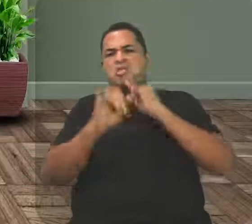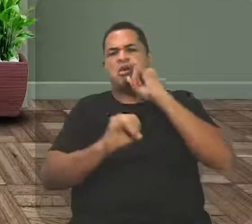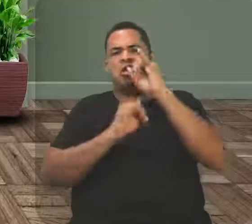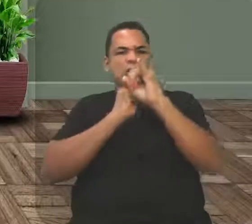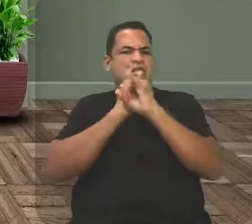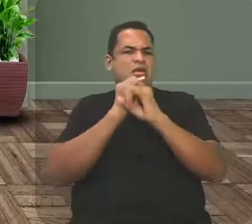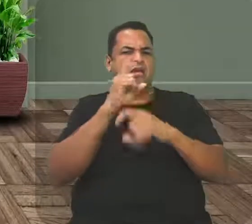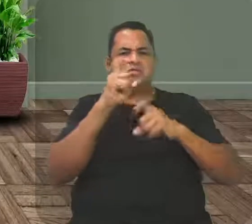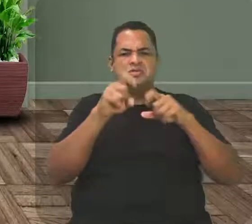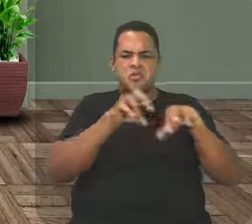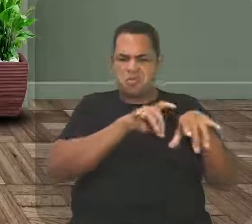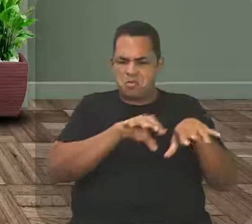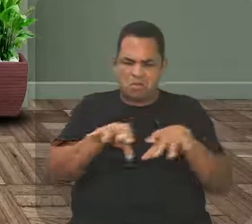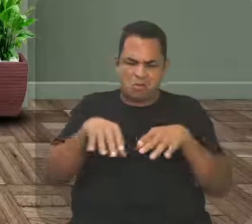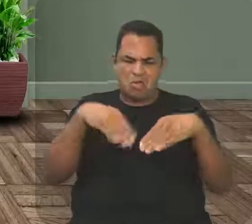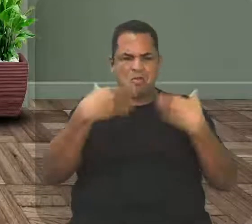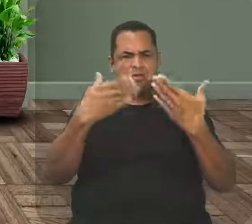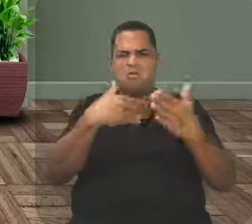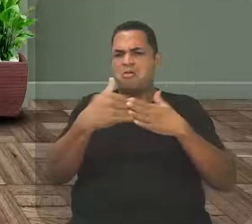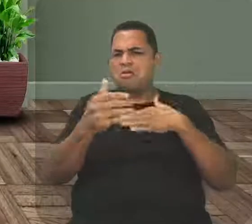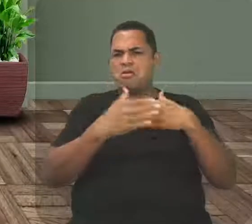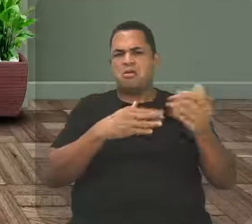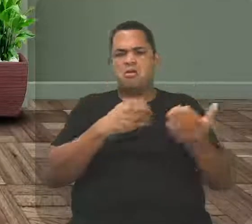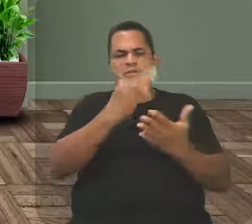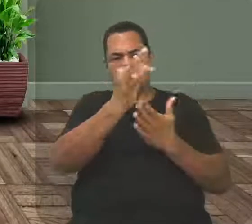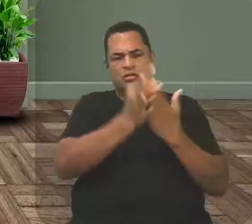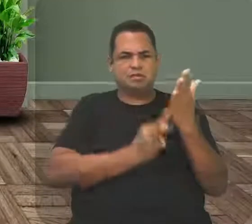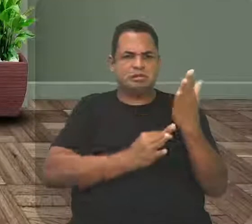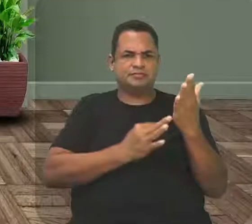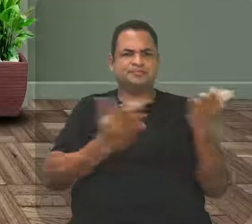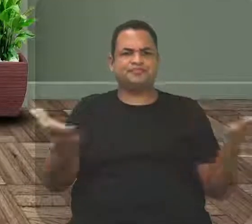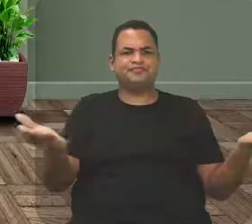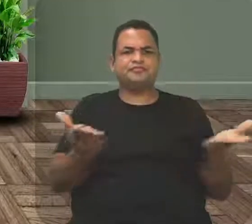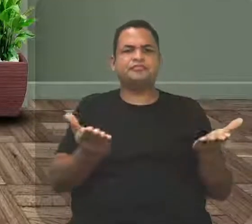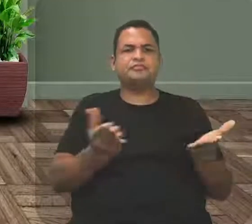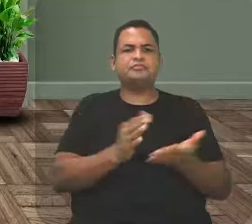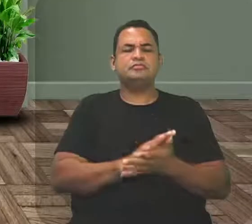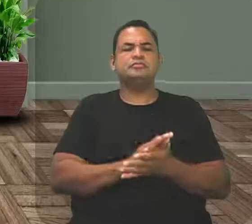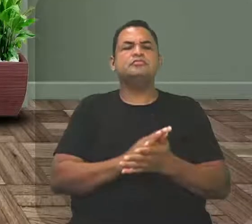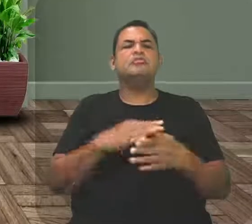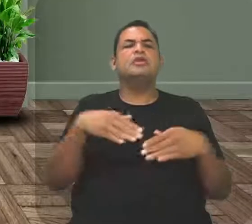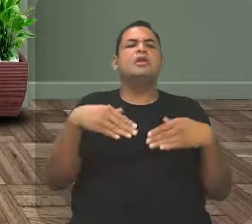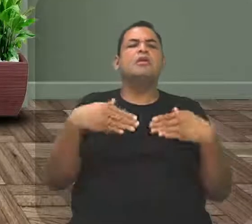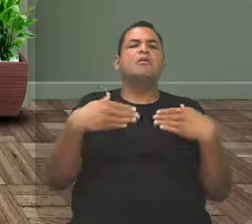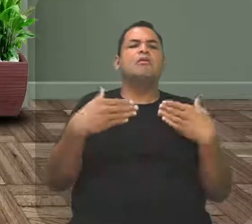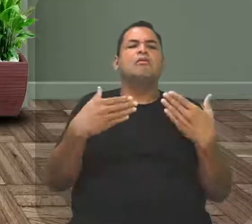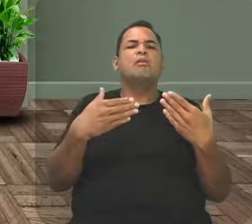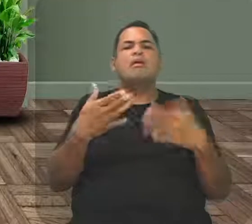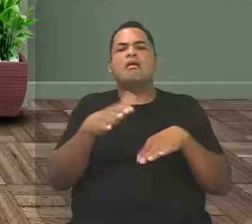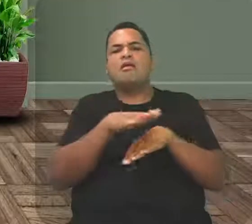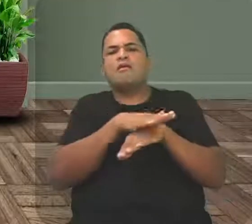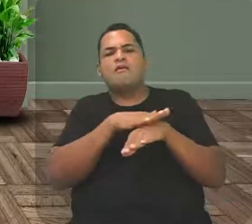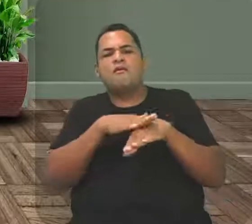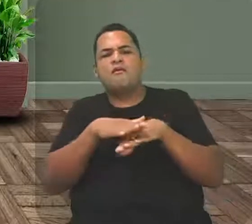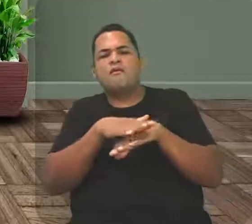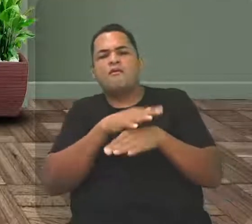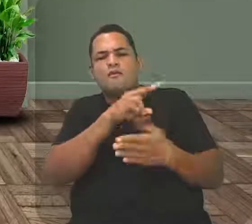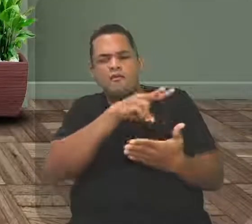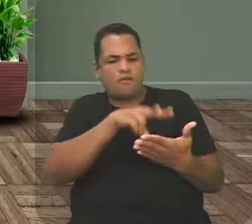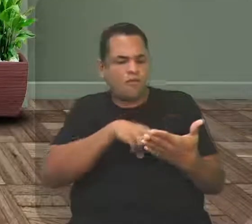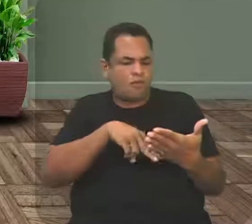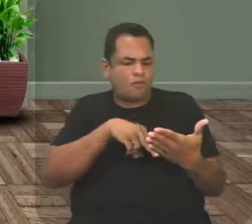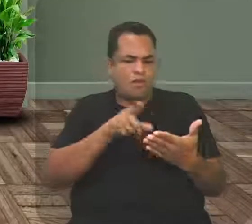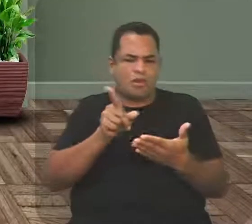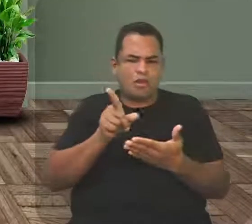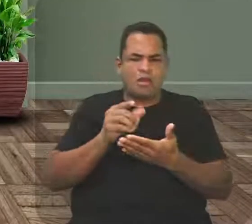ler. E também, olha só, leitura, com aquela conversa entre amigos,